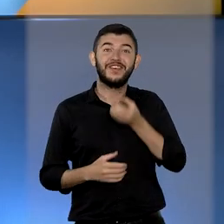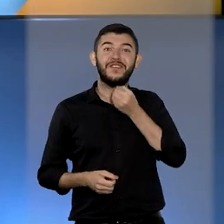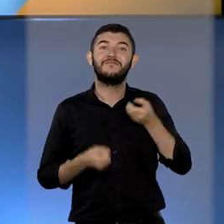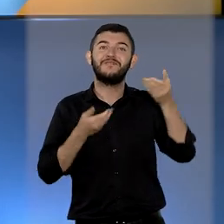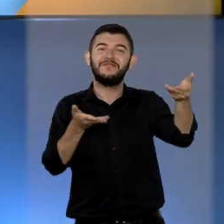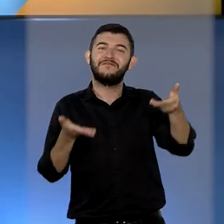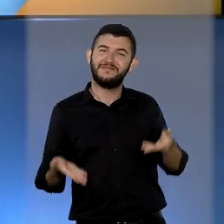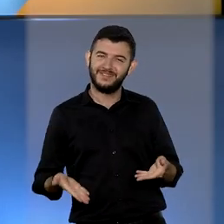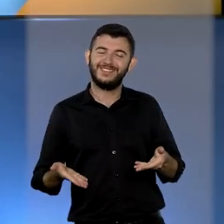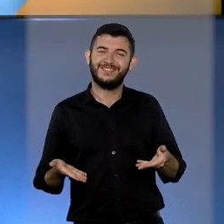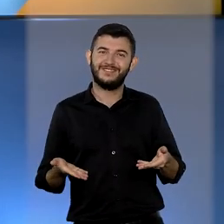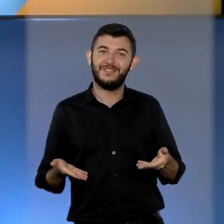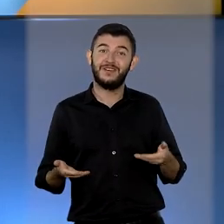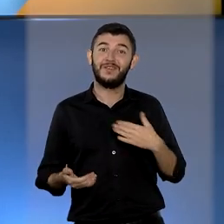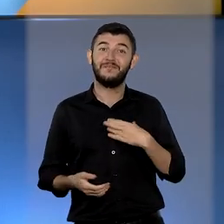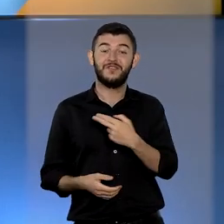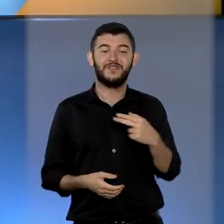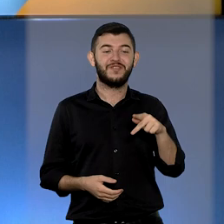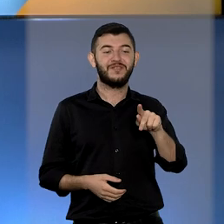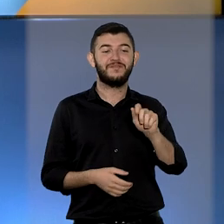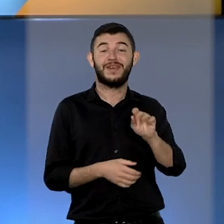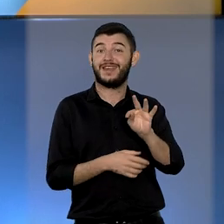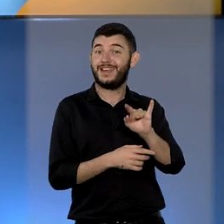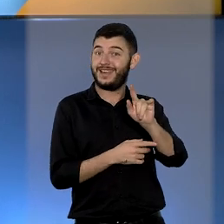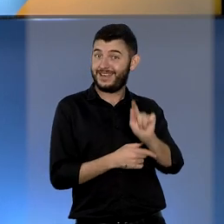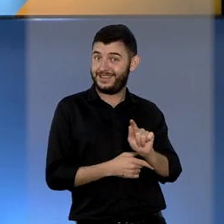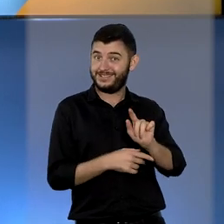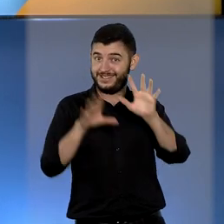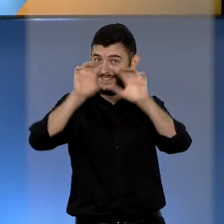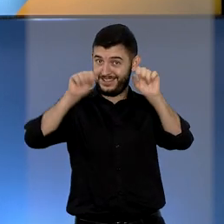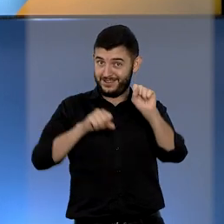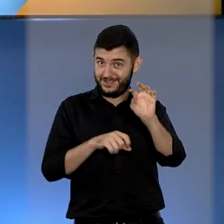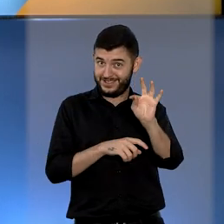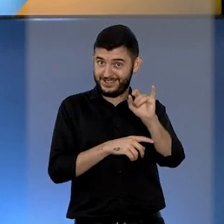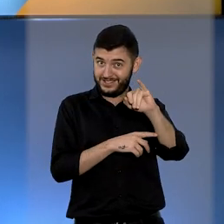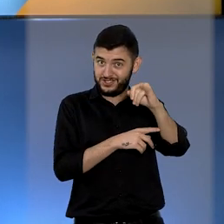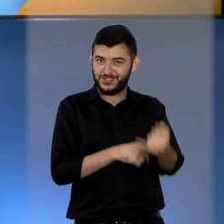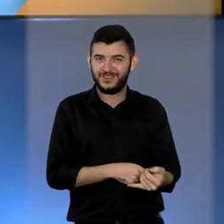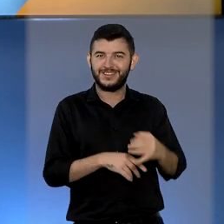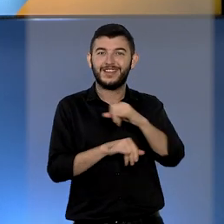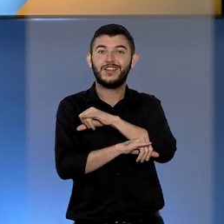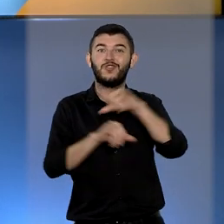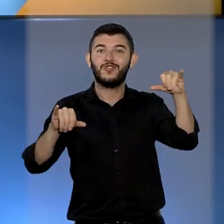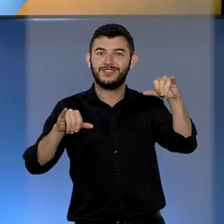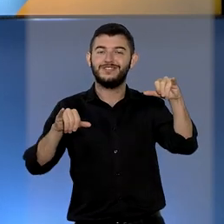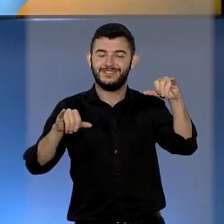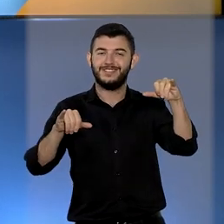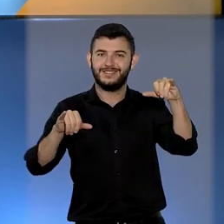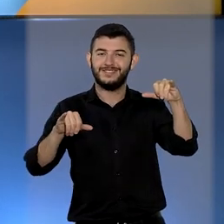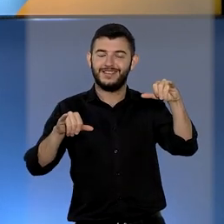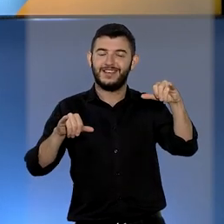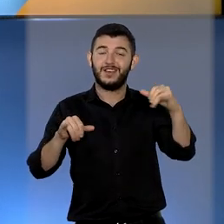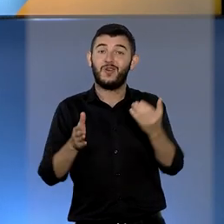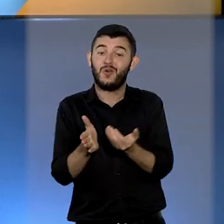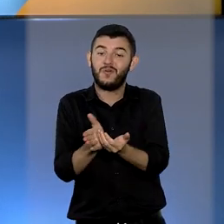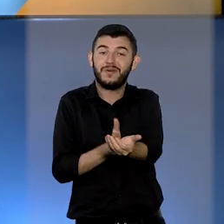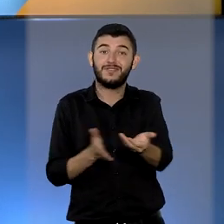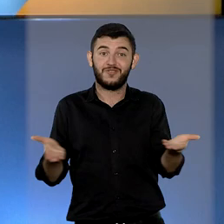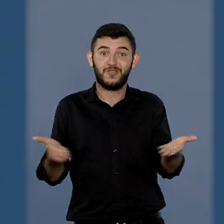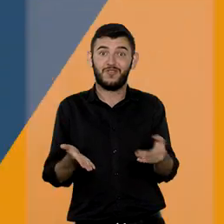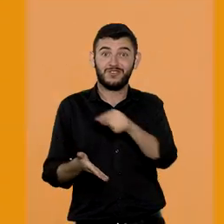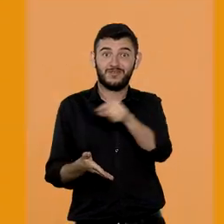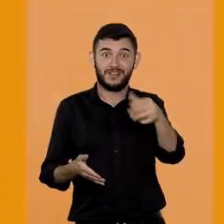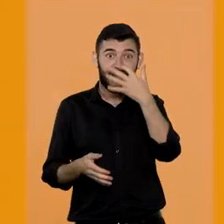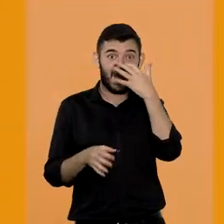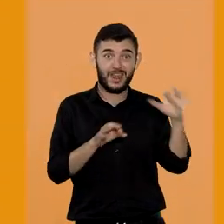Olá, seja muito bem-vindo. Eu sou Kátia Gomes e o STJ Notícias está no ar. No programa de hoje você